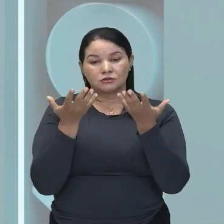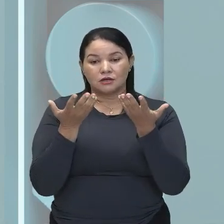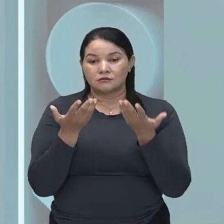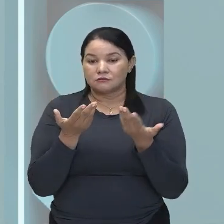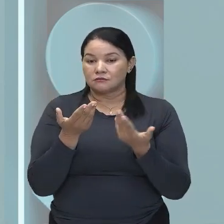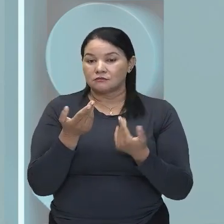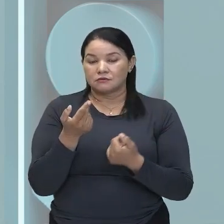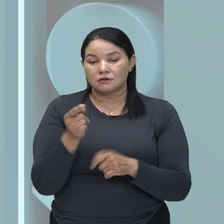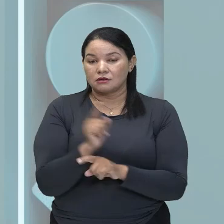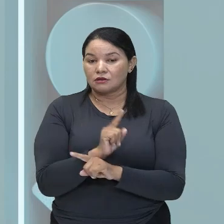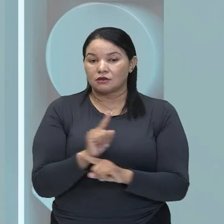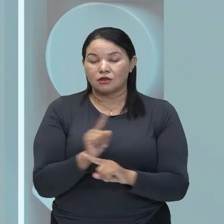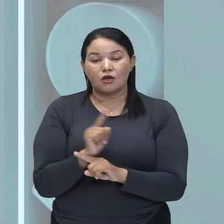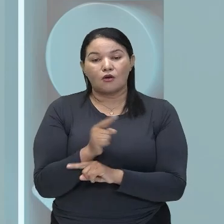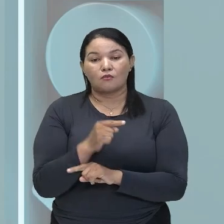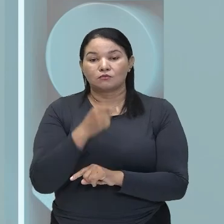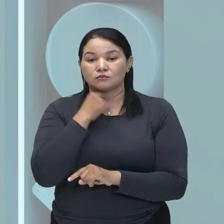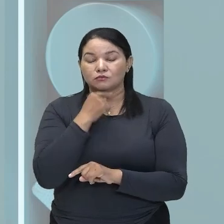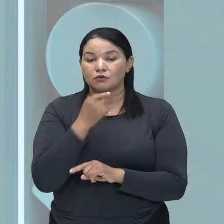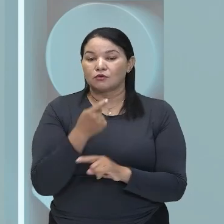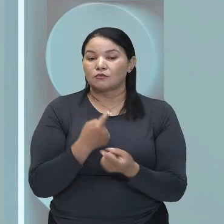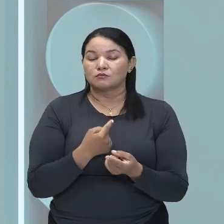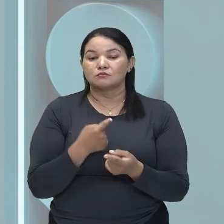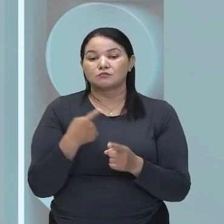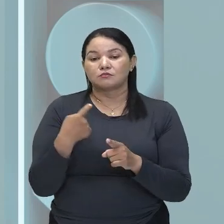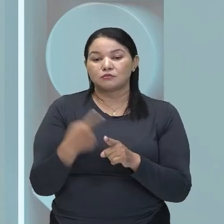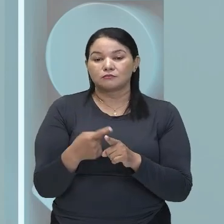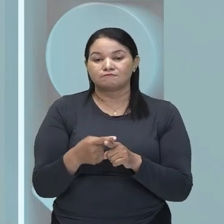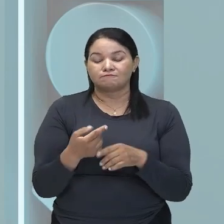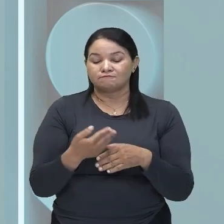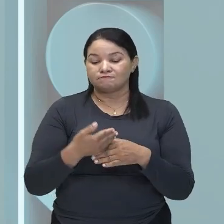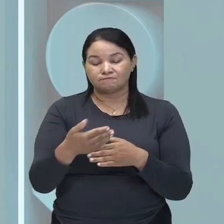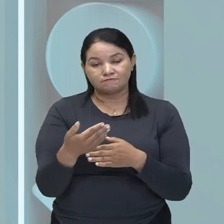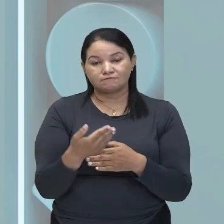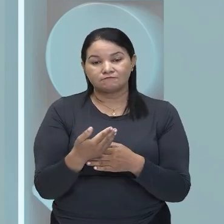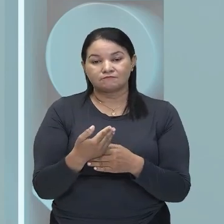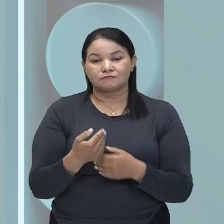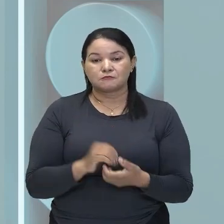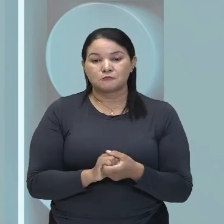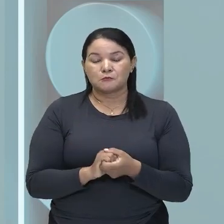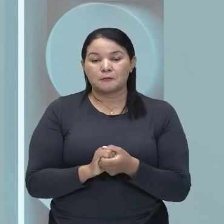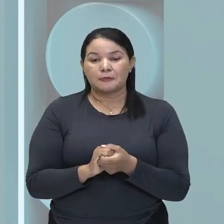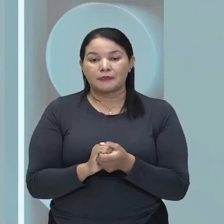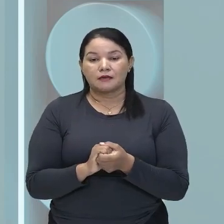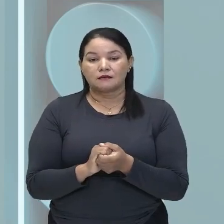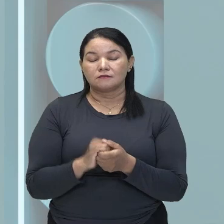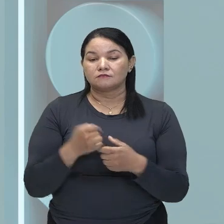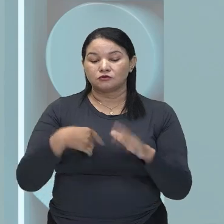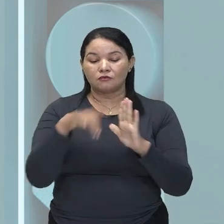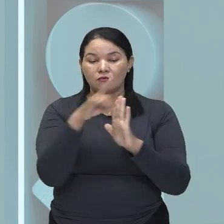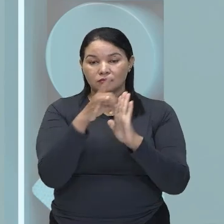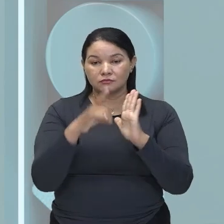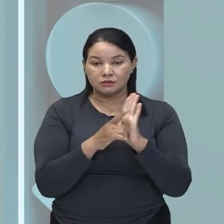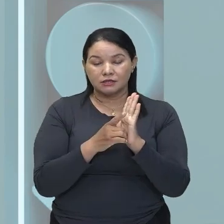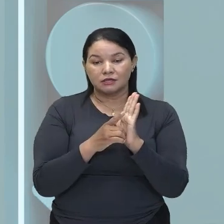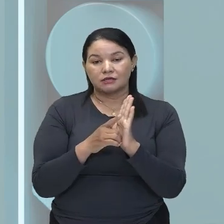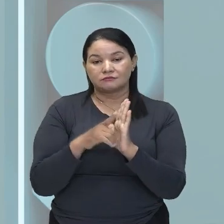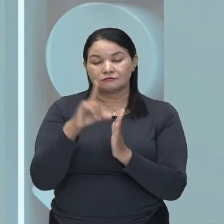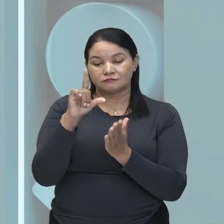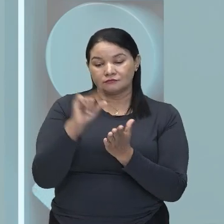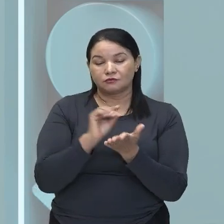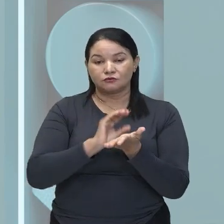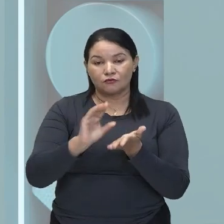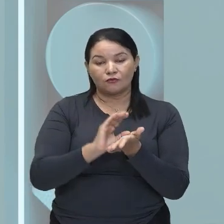Amazonas de Ópera, Por tempo indeterminado, De acordo com o decreto de redução de gasto.